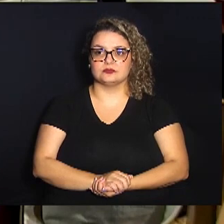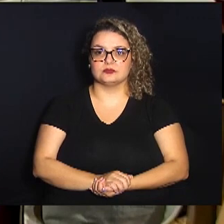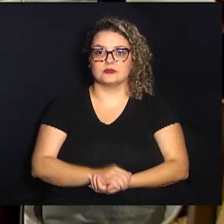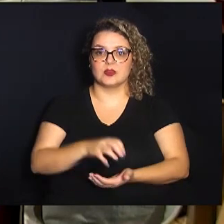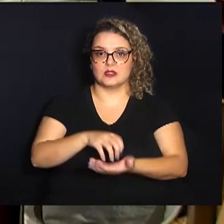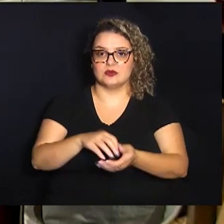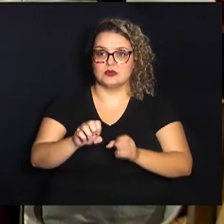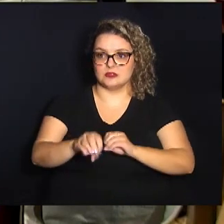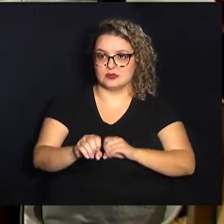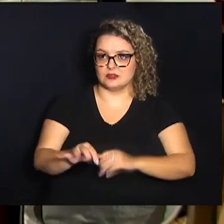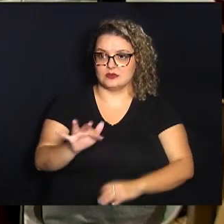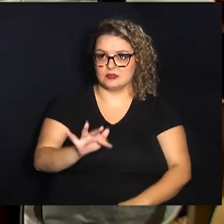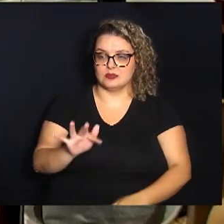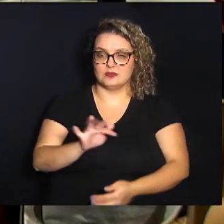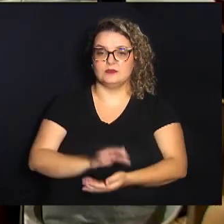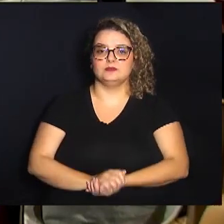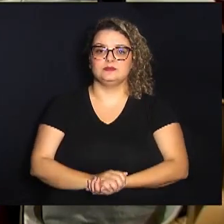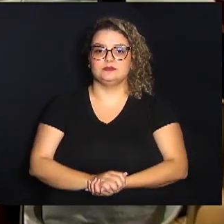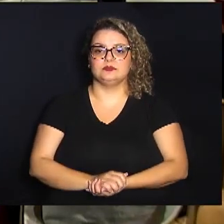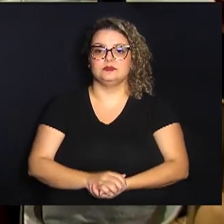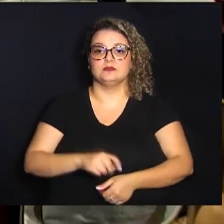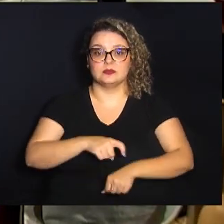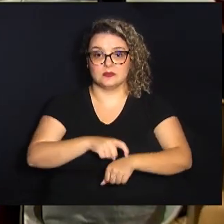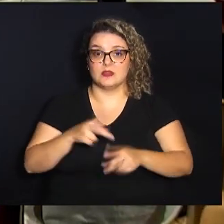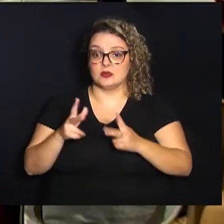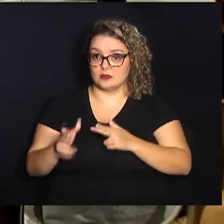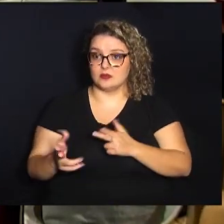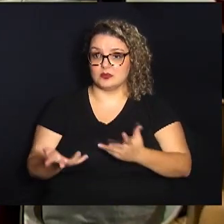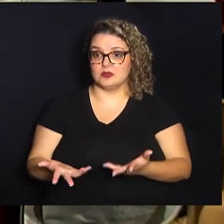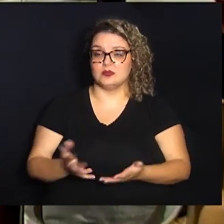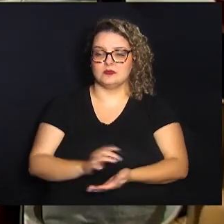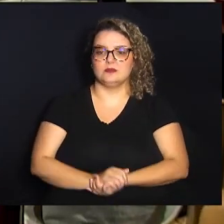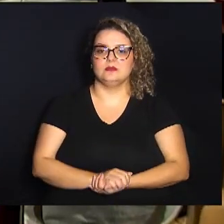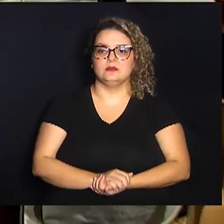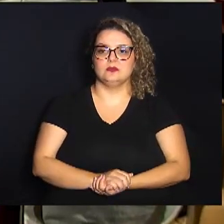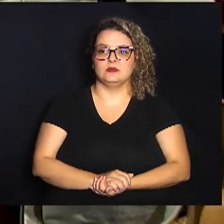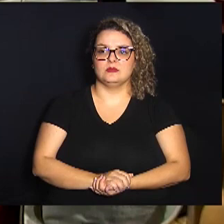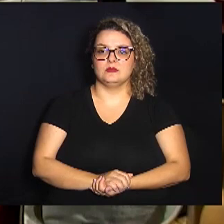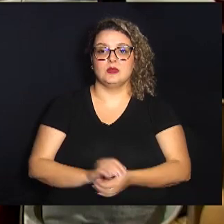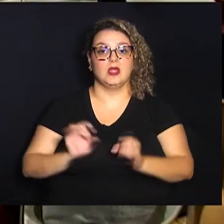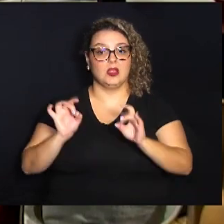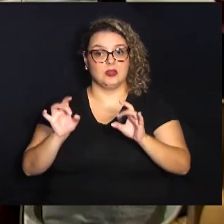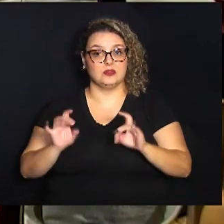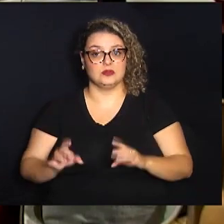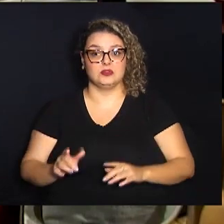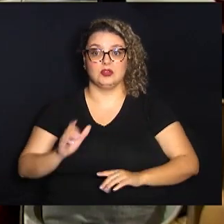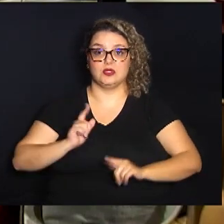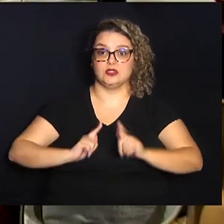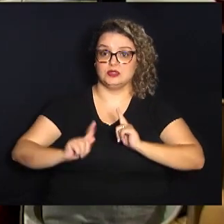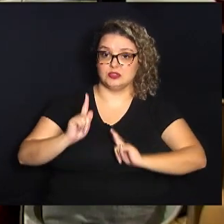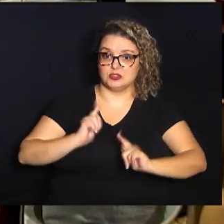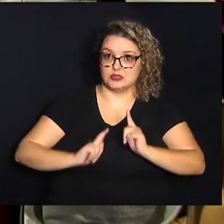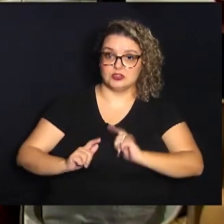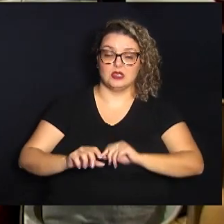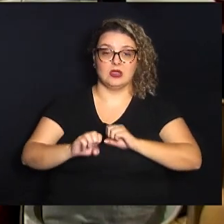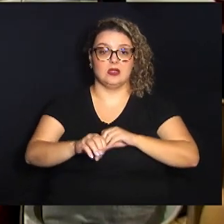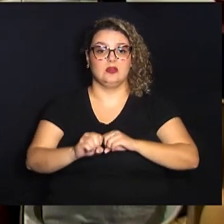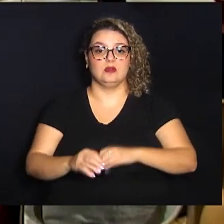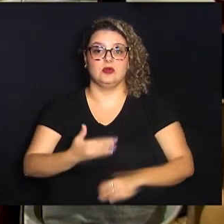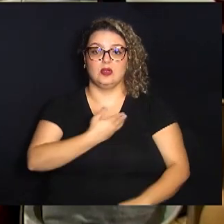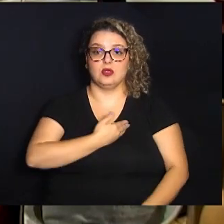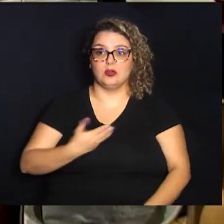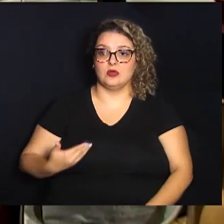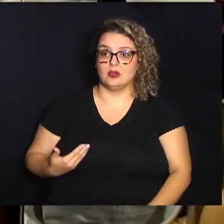formação CEPORTEP nessa mesma época por sua especialização em gestão da educação pública na